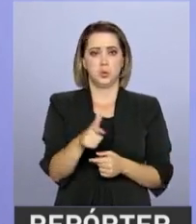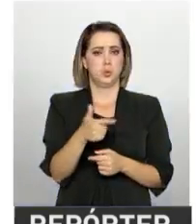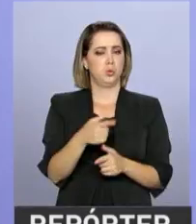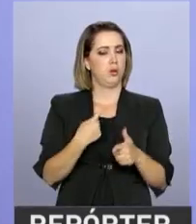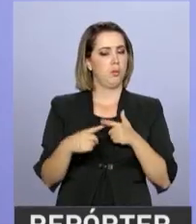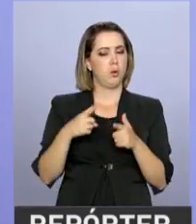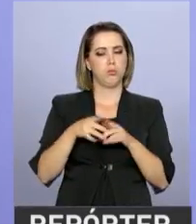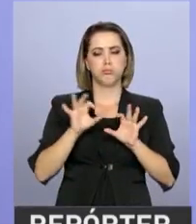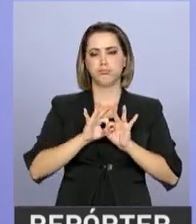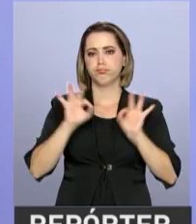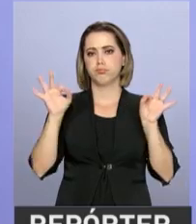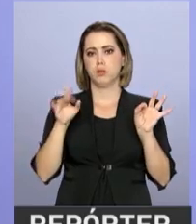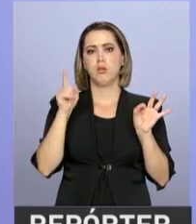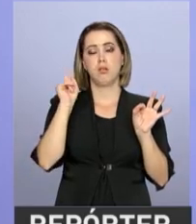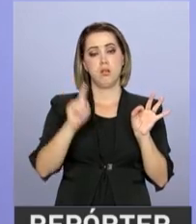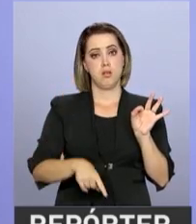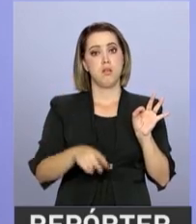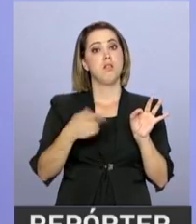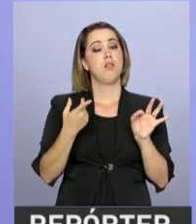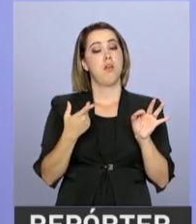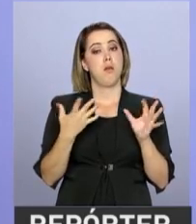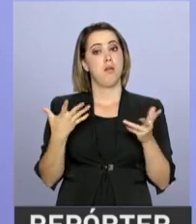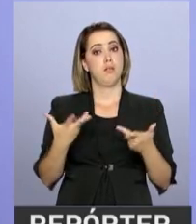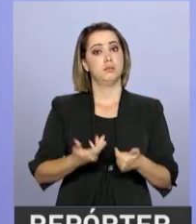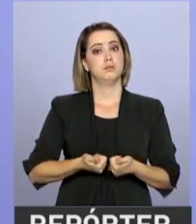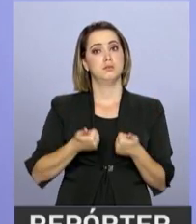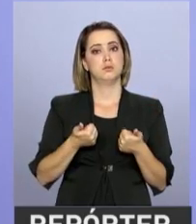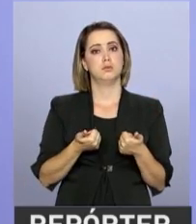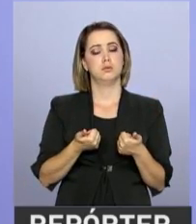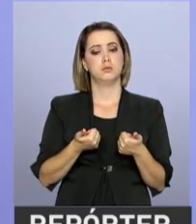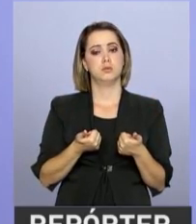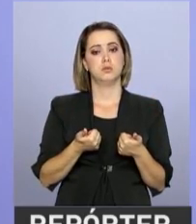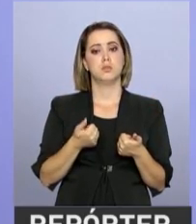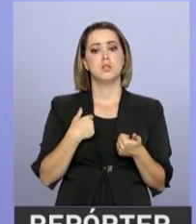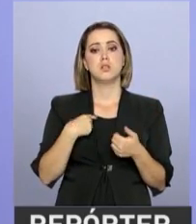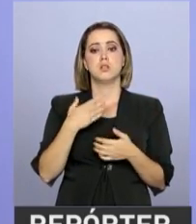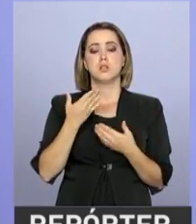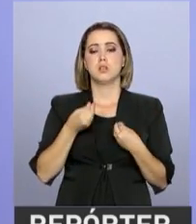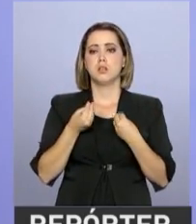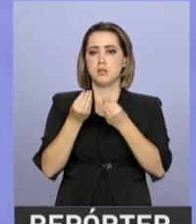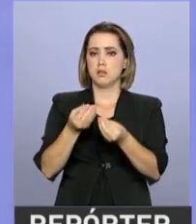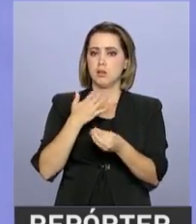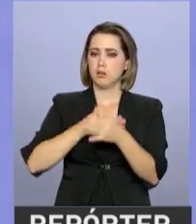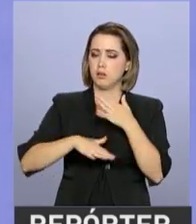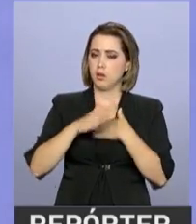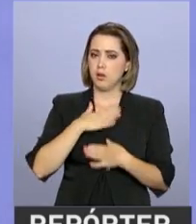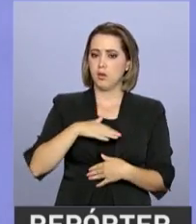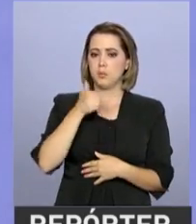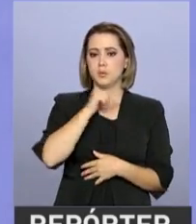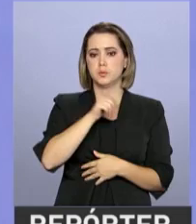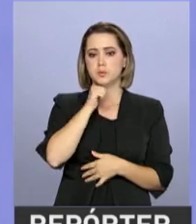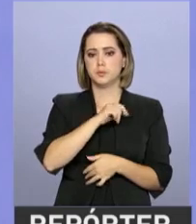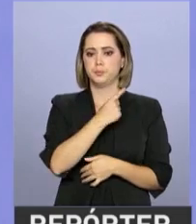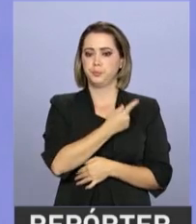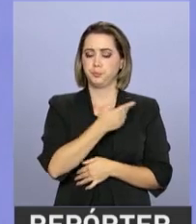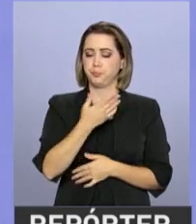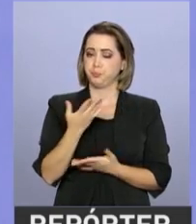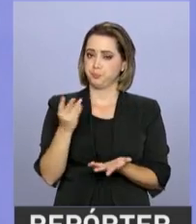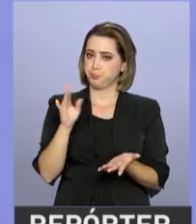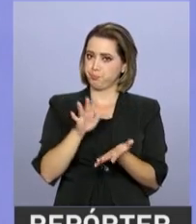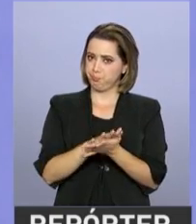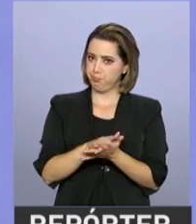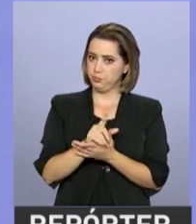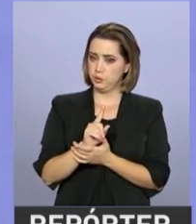restrição. É um procedimento muito eficiente, que dá ampla tranquilidade às mulheres. A primeira-dama, Marcela Temer,